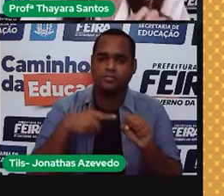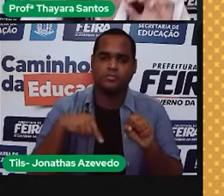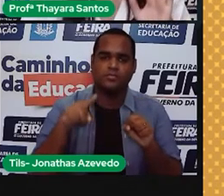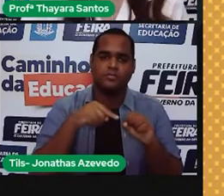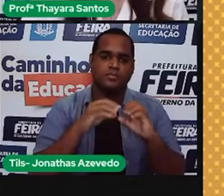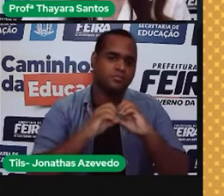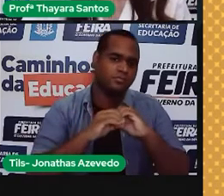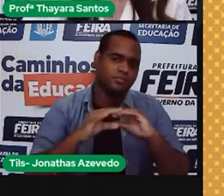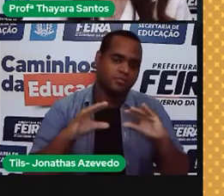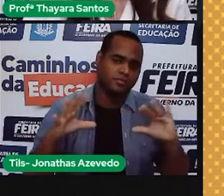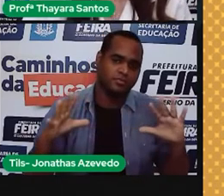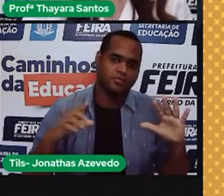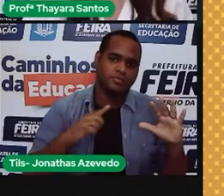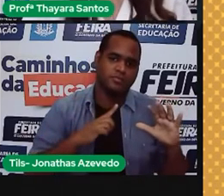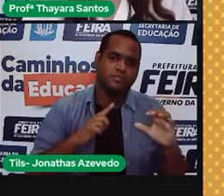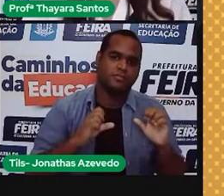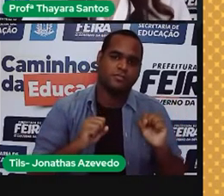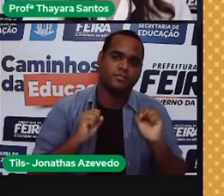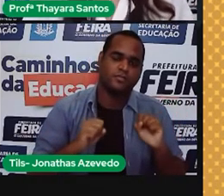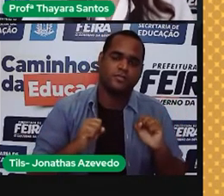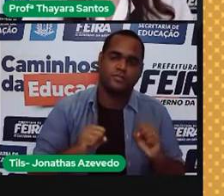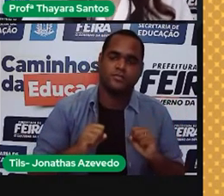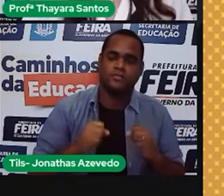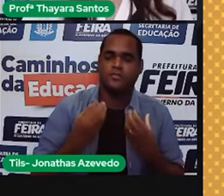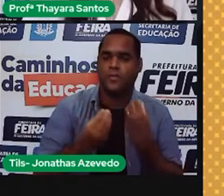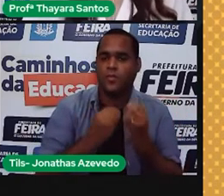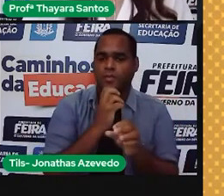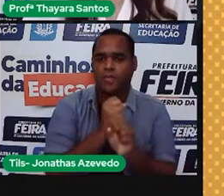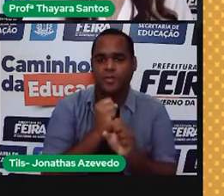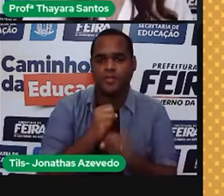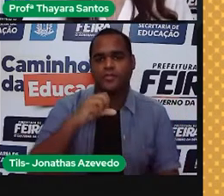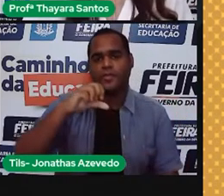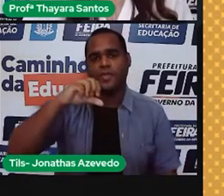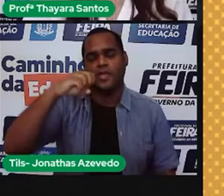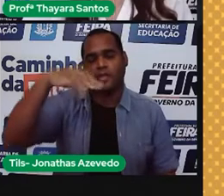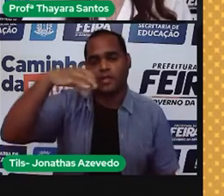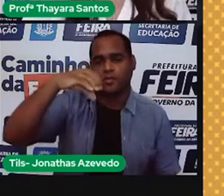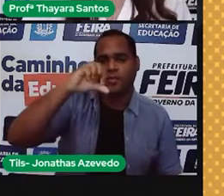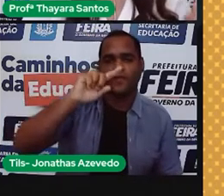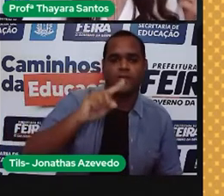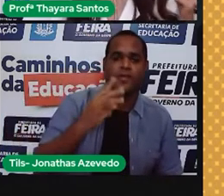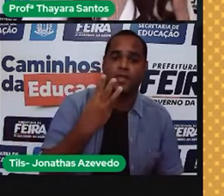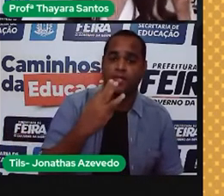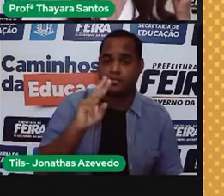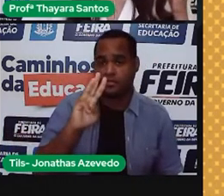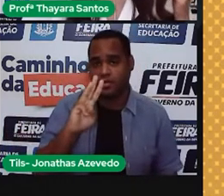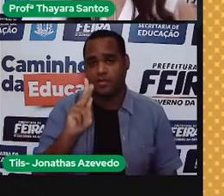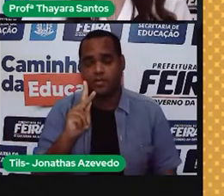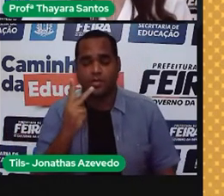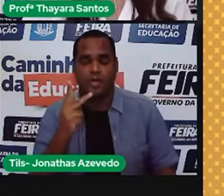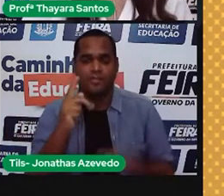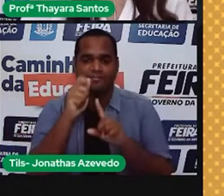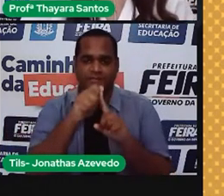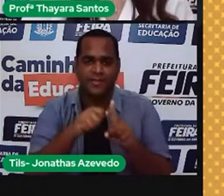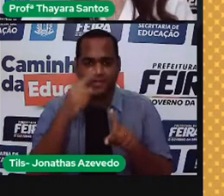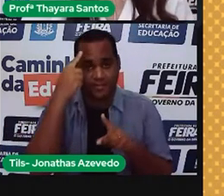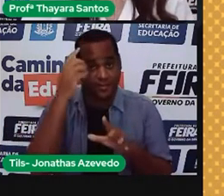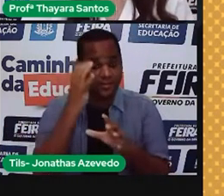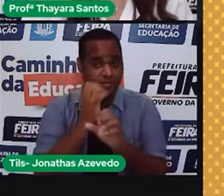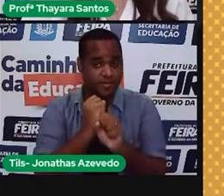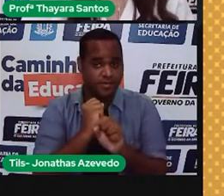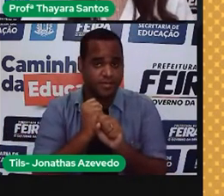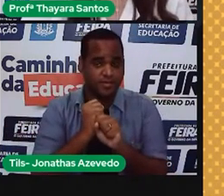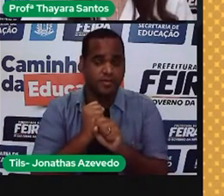o valor que vai dar só dessa lâmpada que eu estou gastando, eu pego aquele 9,3 quilowatts hora que a gente achou naquele cálculo anterior, e